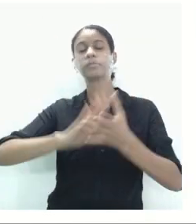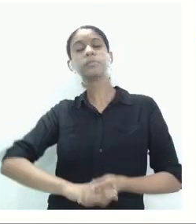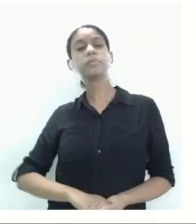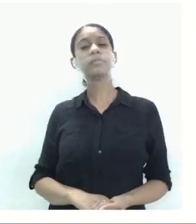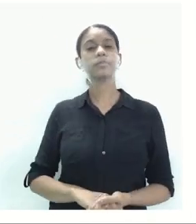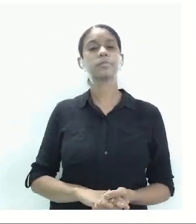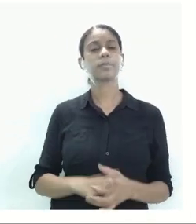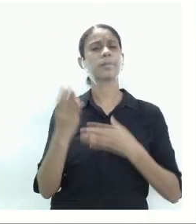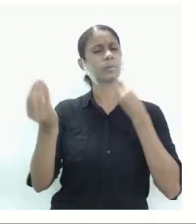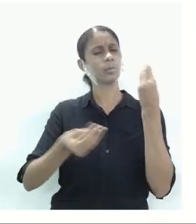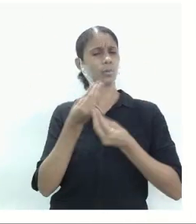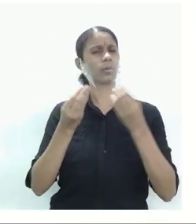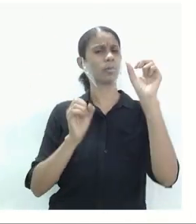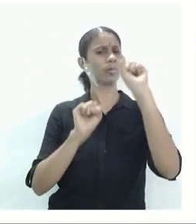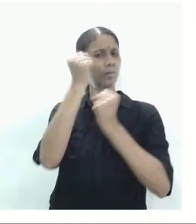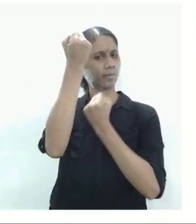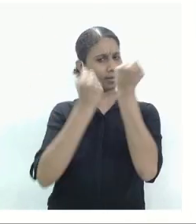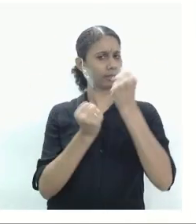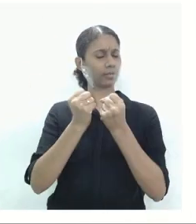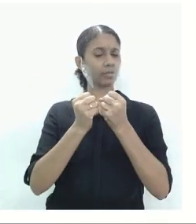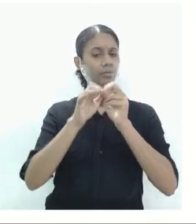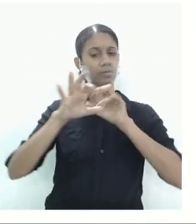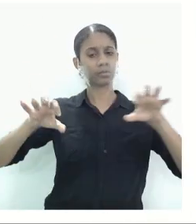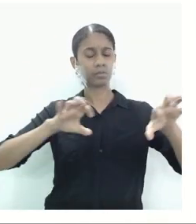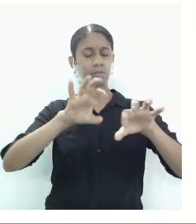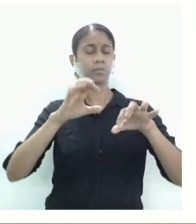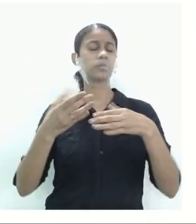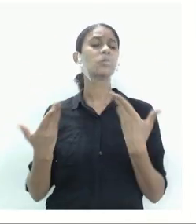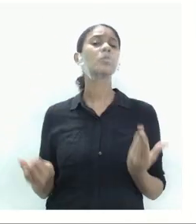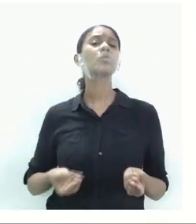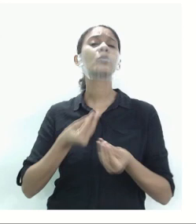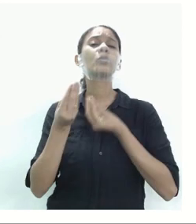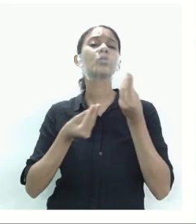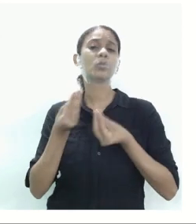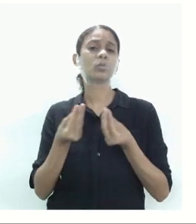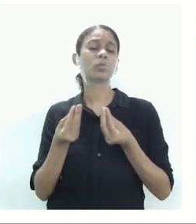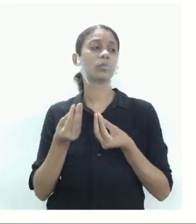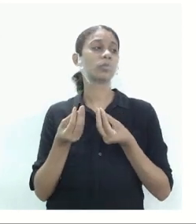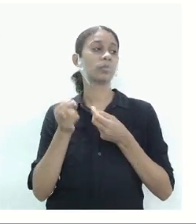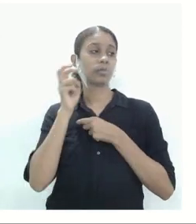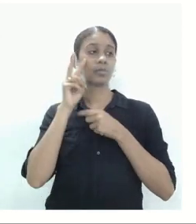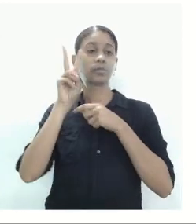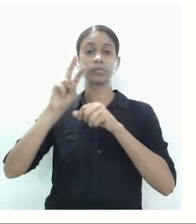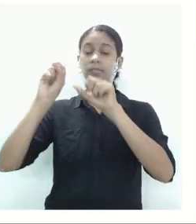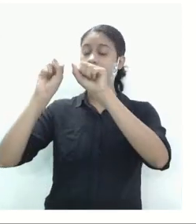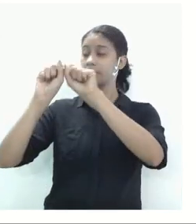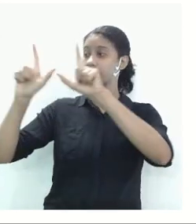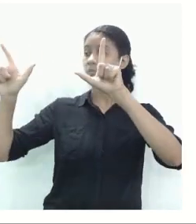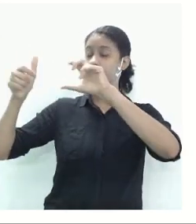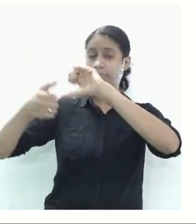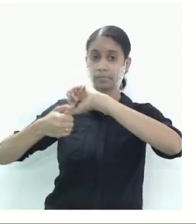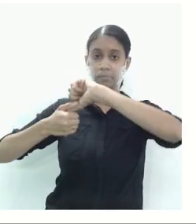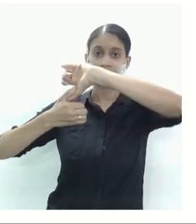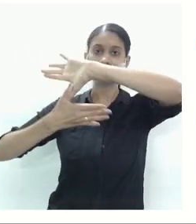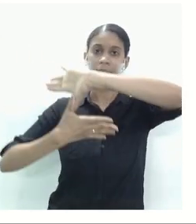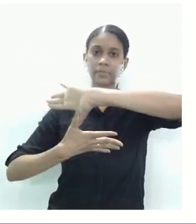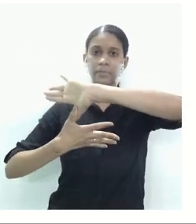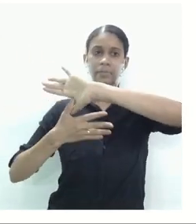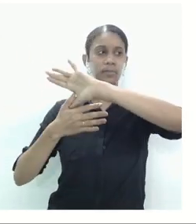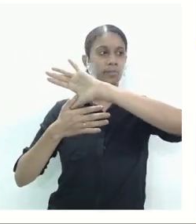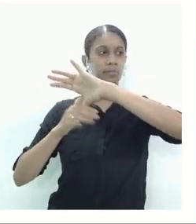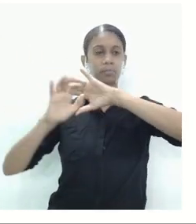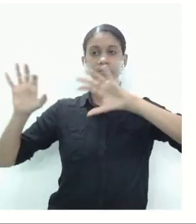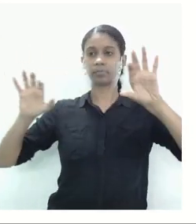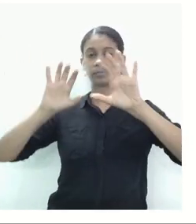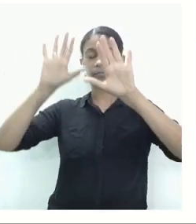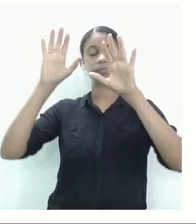essas indústrias são distribuídas no mundo? Você está vendo aí nesse mapa a distribuição espacial da